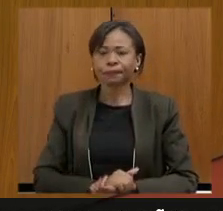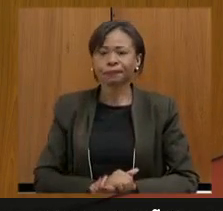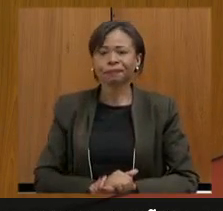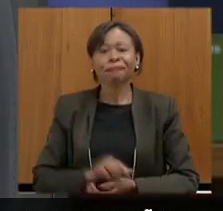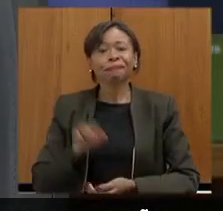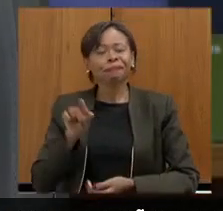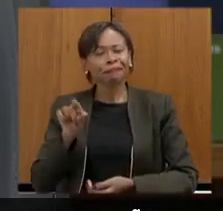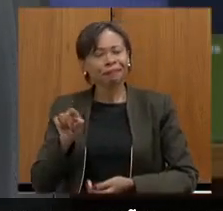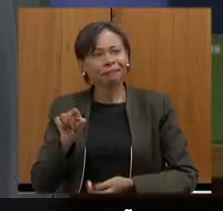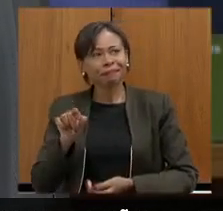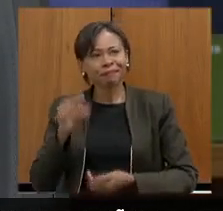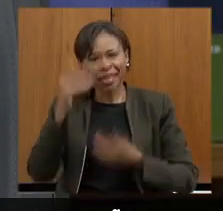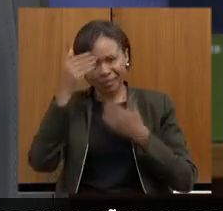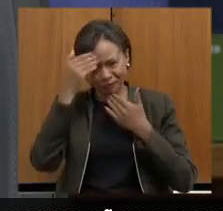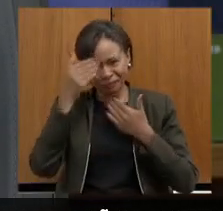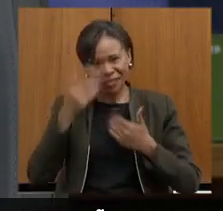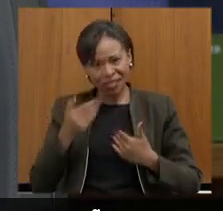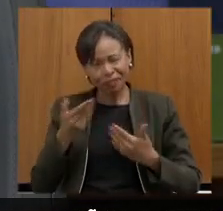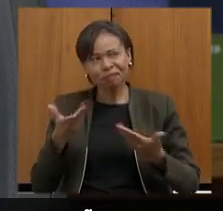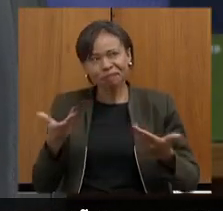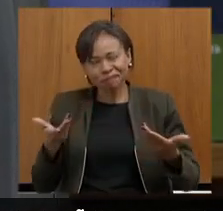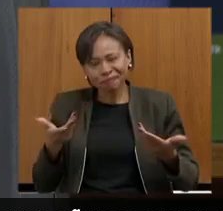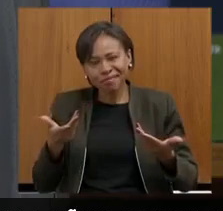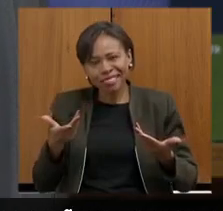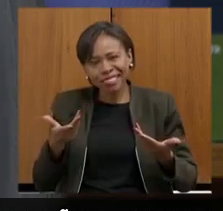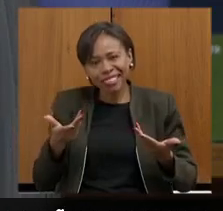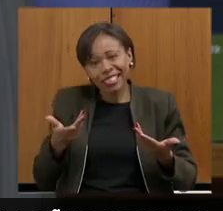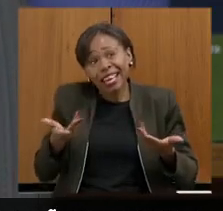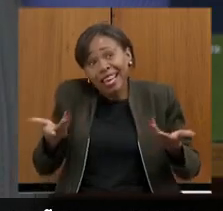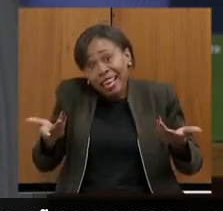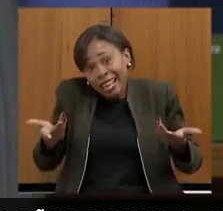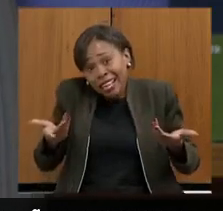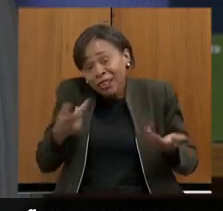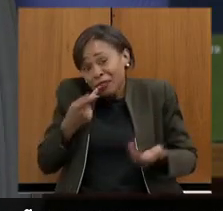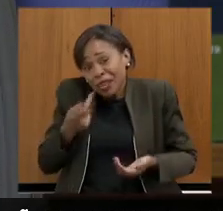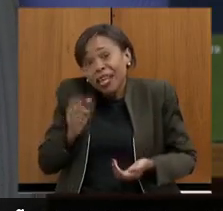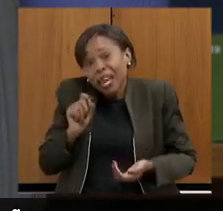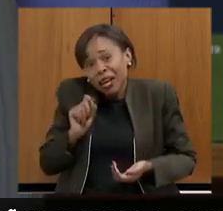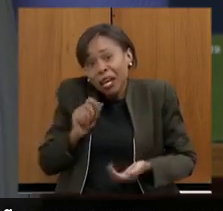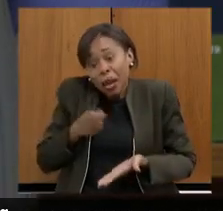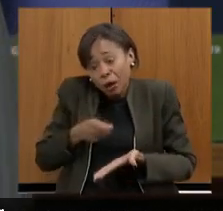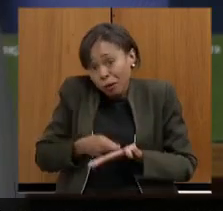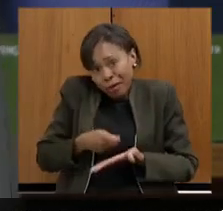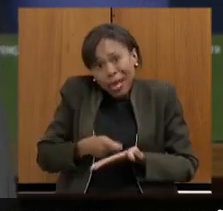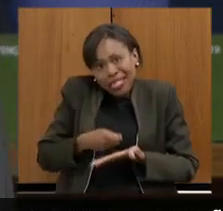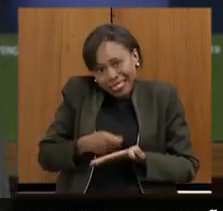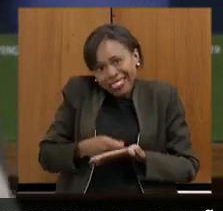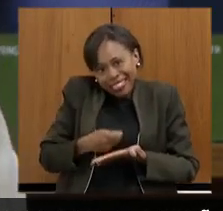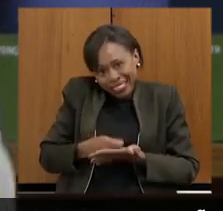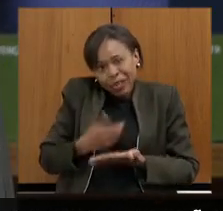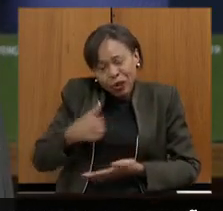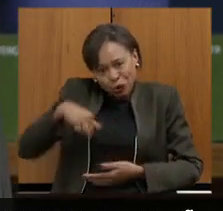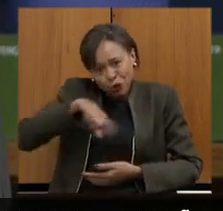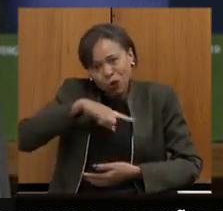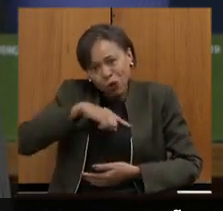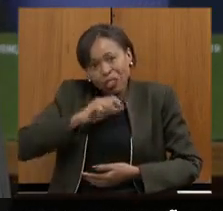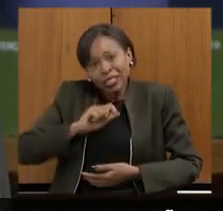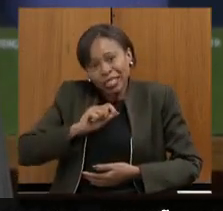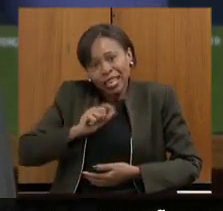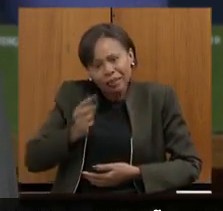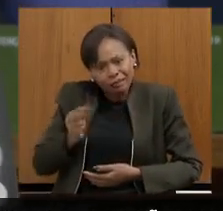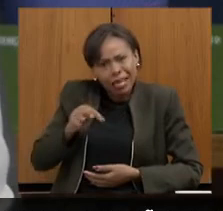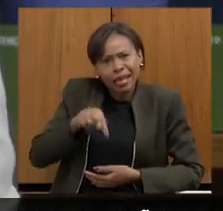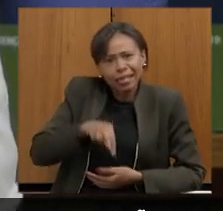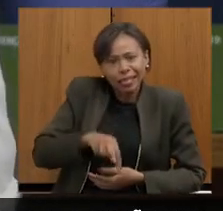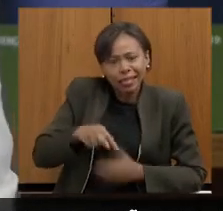agradecimento eu gosto de dizer também deputada que a nossa obrigação fazer ter feito e conseguir vir aqui mostrar e